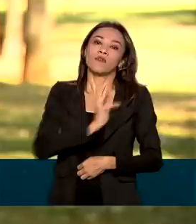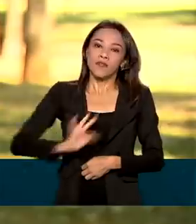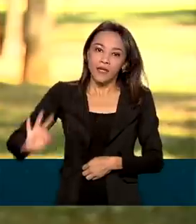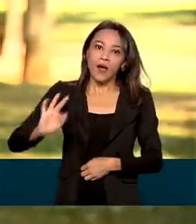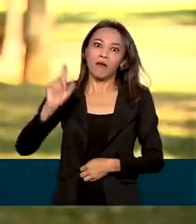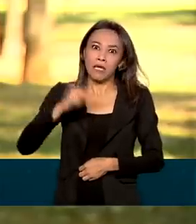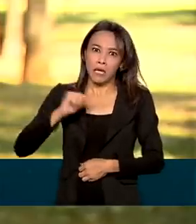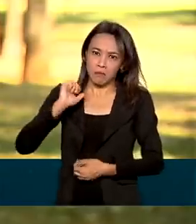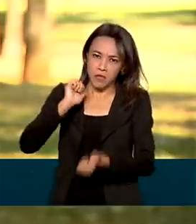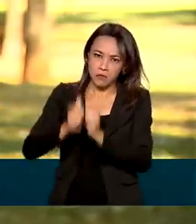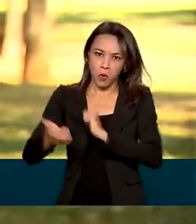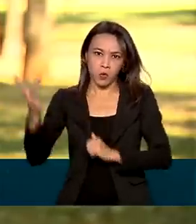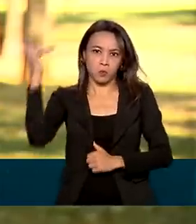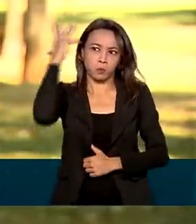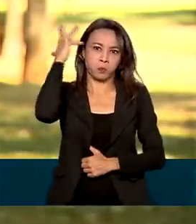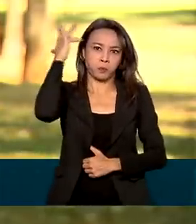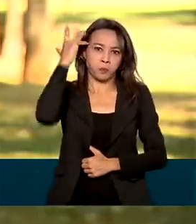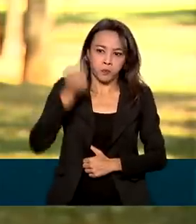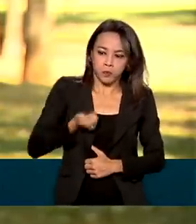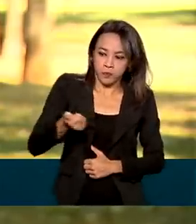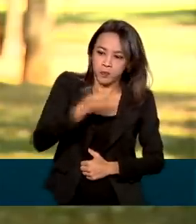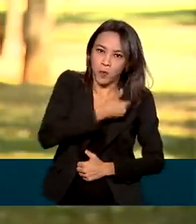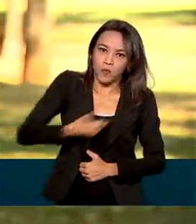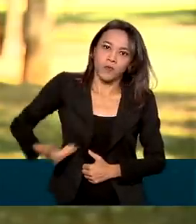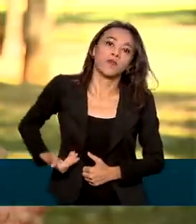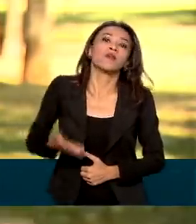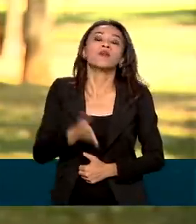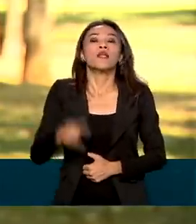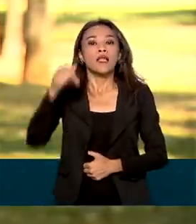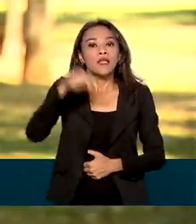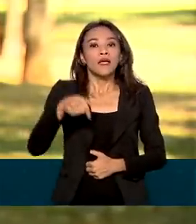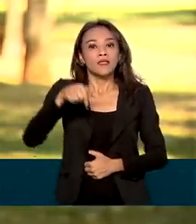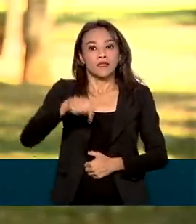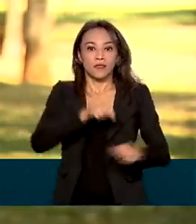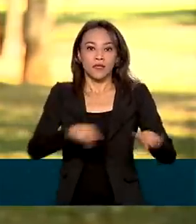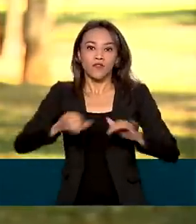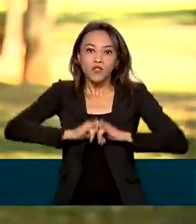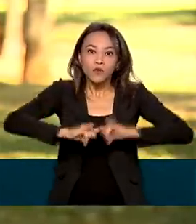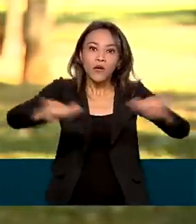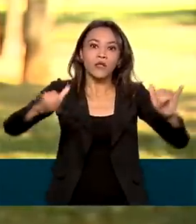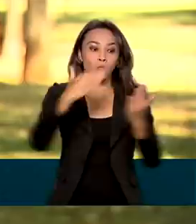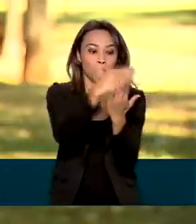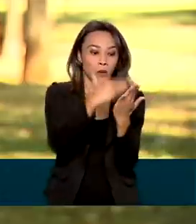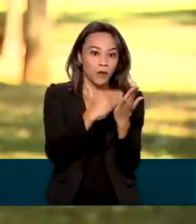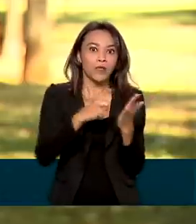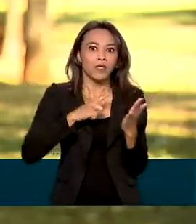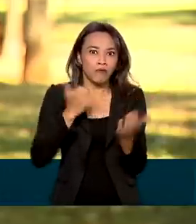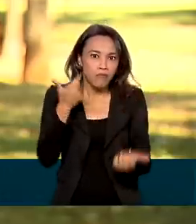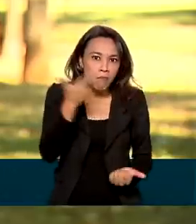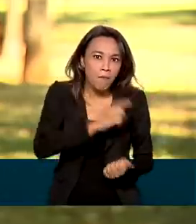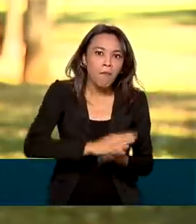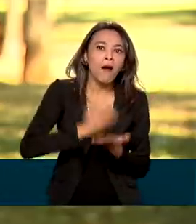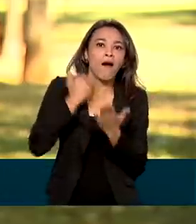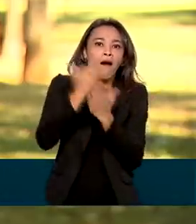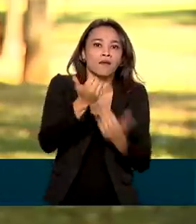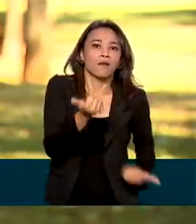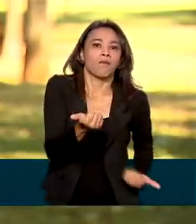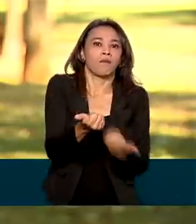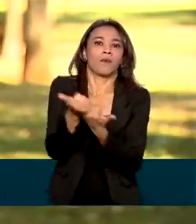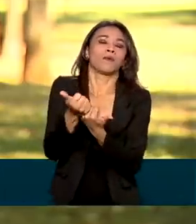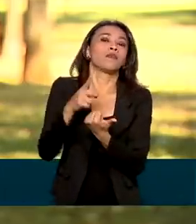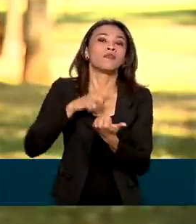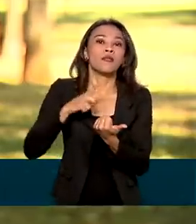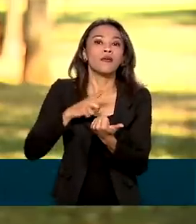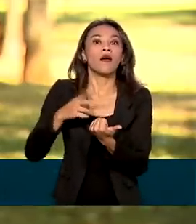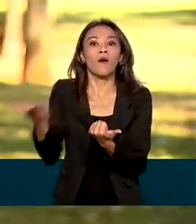alto rendimento. Esta semana, em publicação no Diário Oficial, o programa foi ampliado. Com isso, o benefício agora alcançará